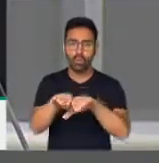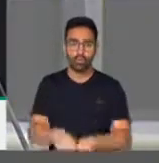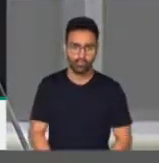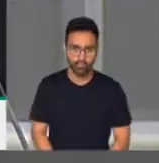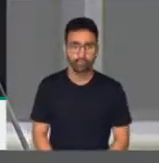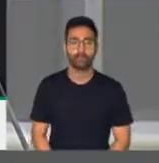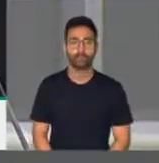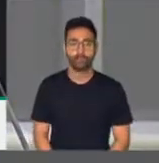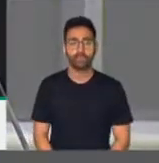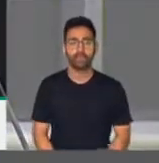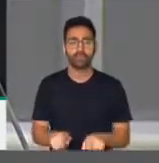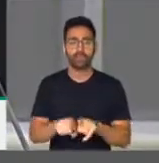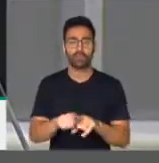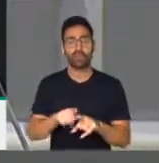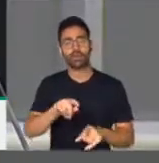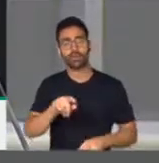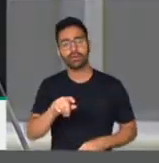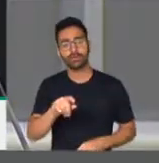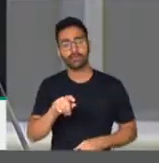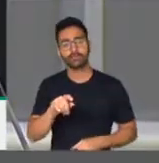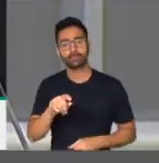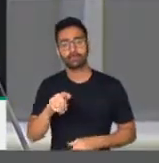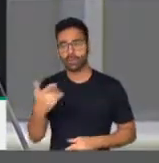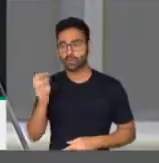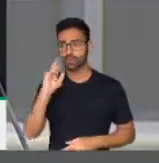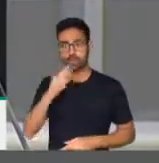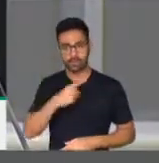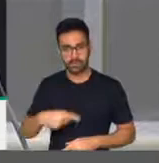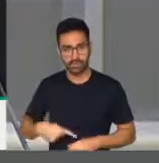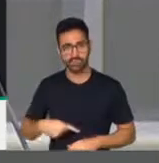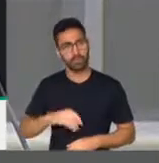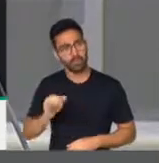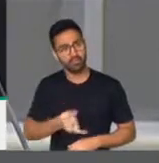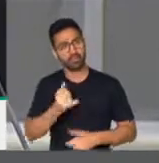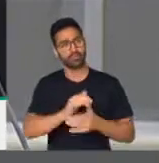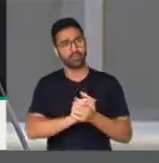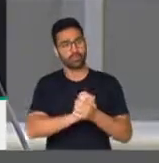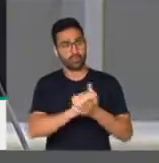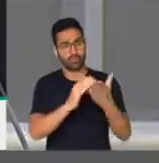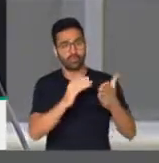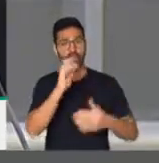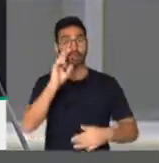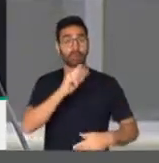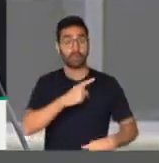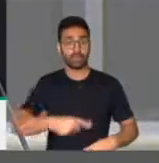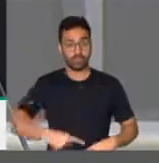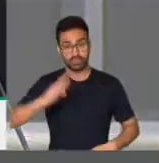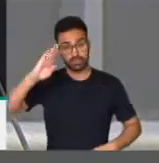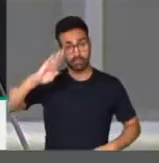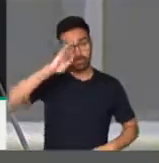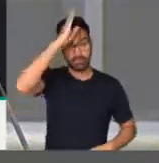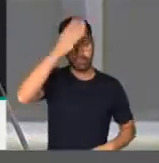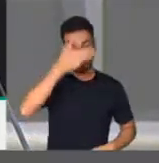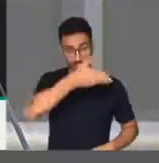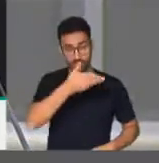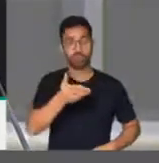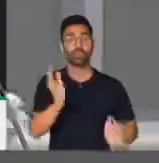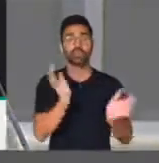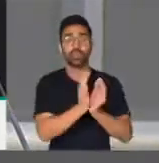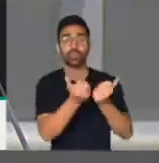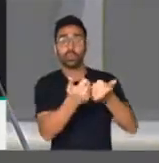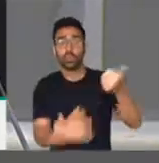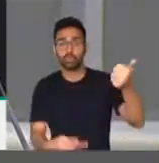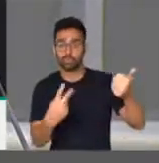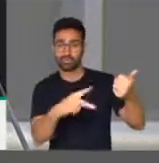Eu quero aqui também, ainda, senhor presidente, cumprimentar o presidente Bolsonaro pelo time, pela